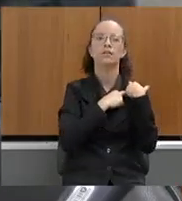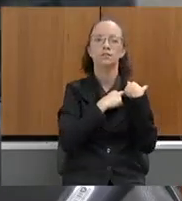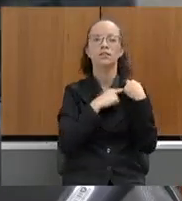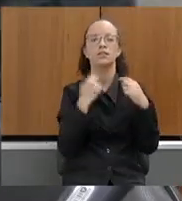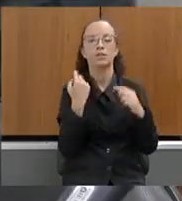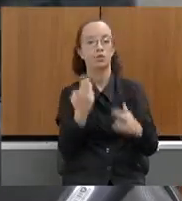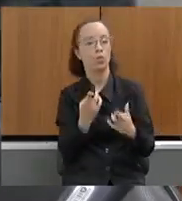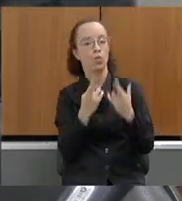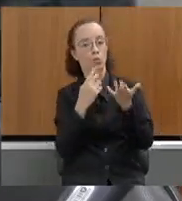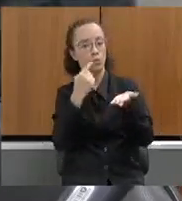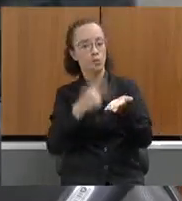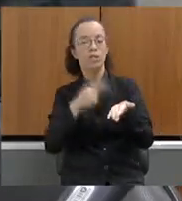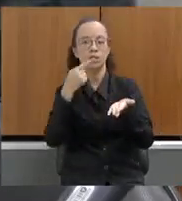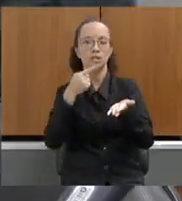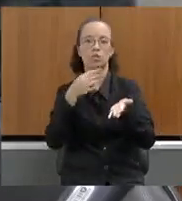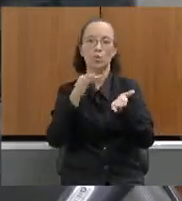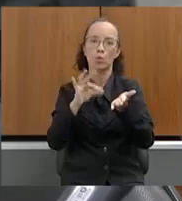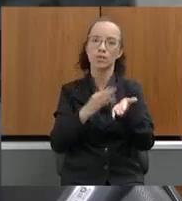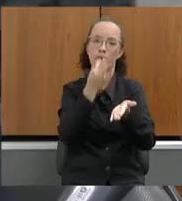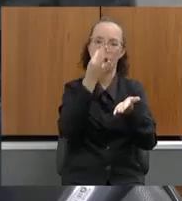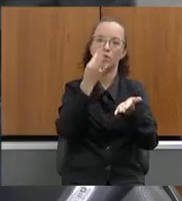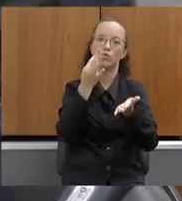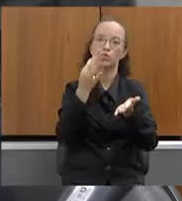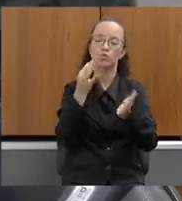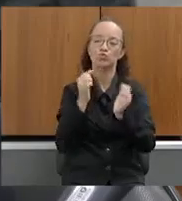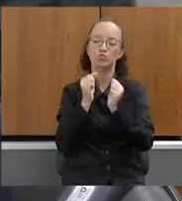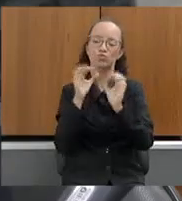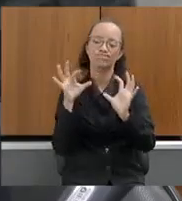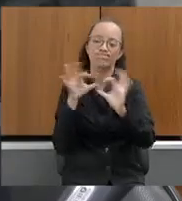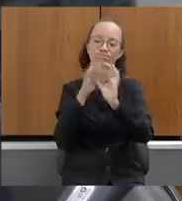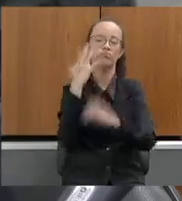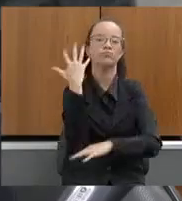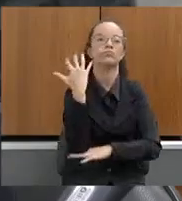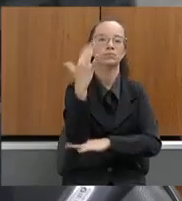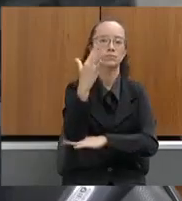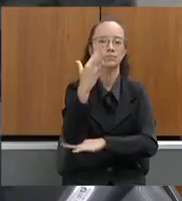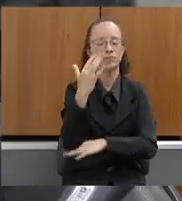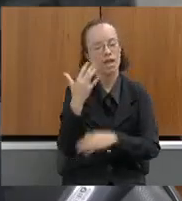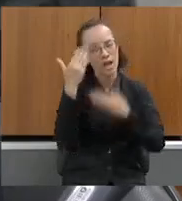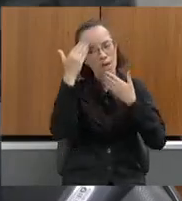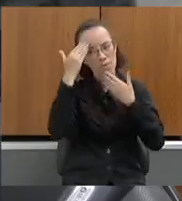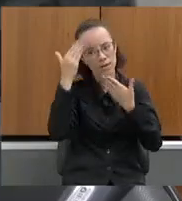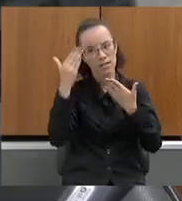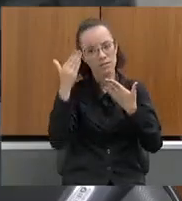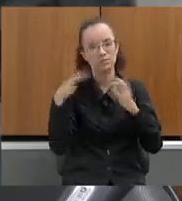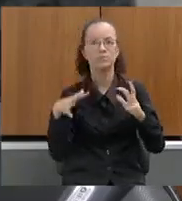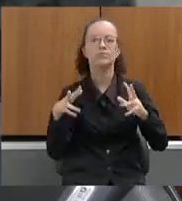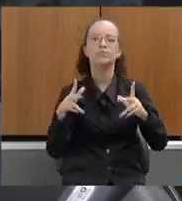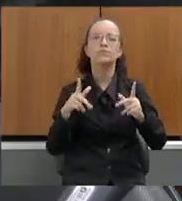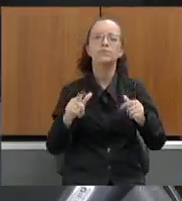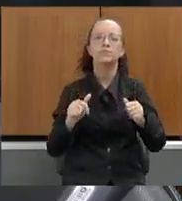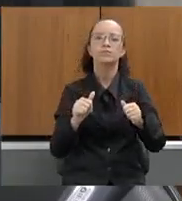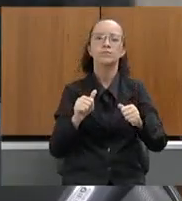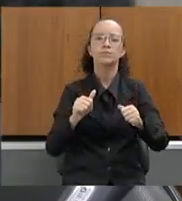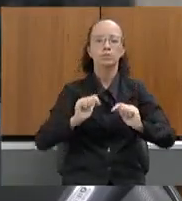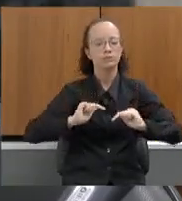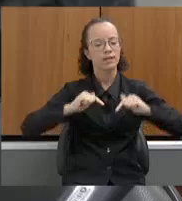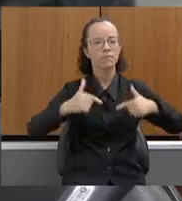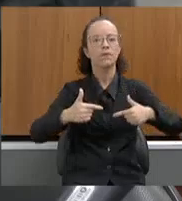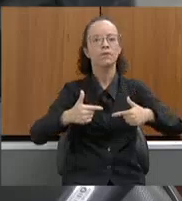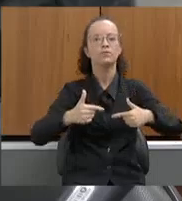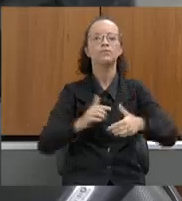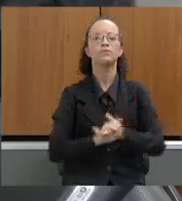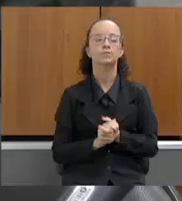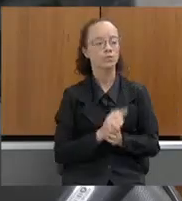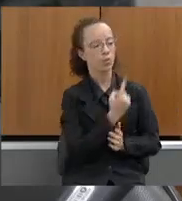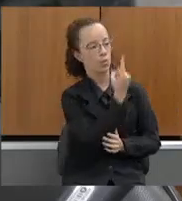compromisso e do bom trato com o meio ambiente. Então, realmente, agradecer a vocês por essa atuação. Só